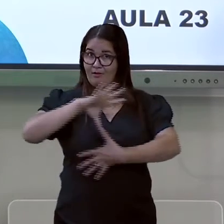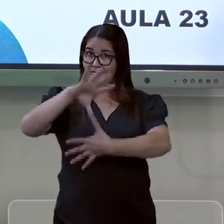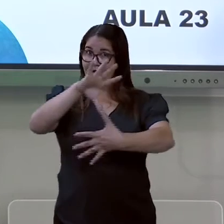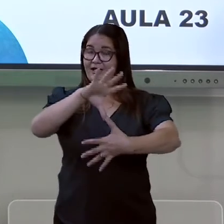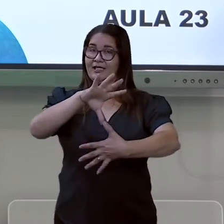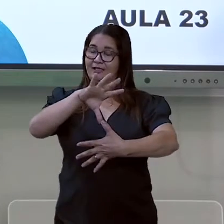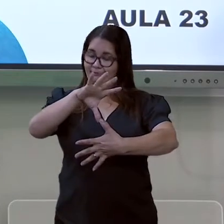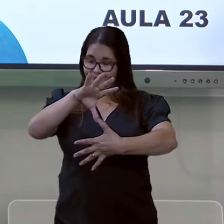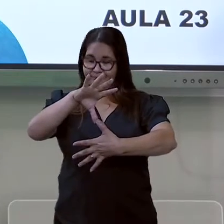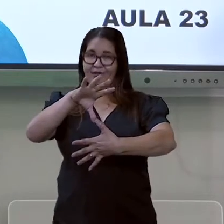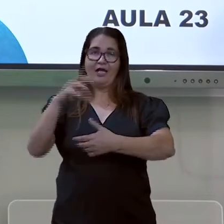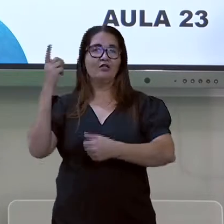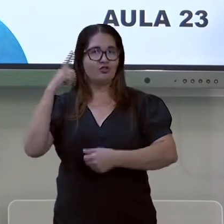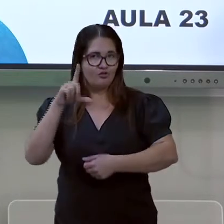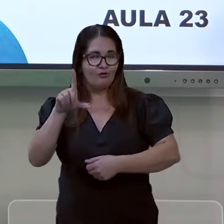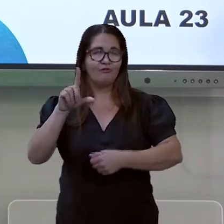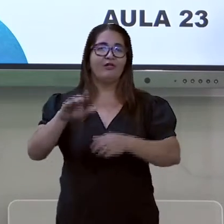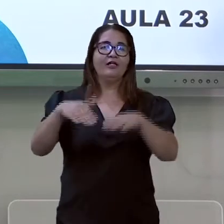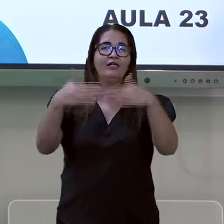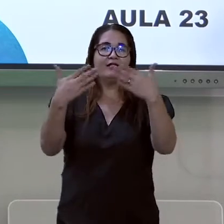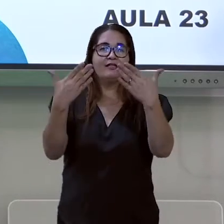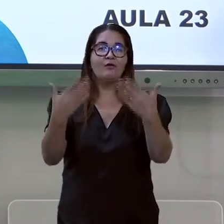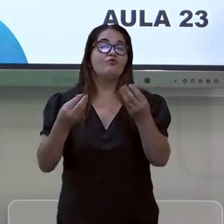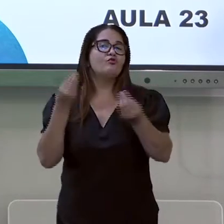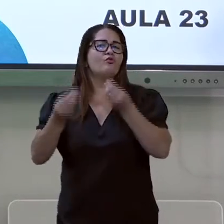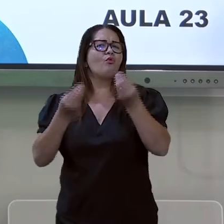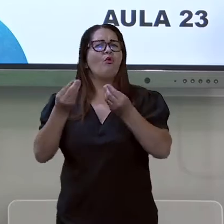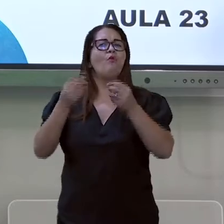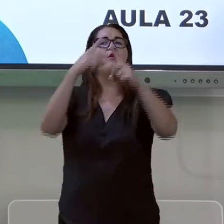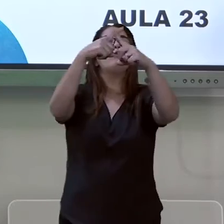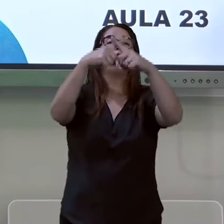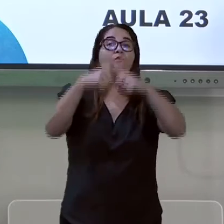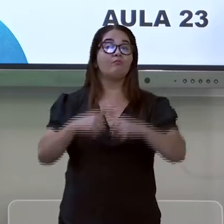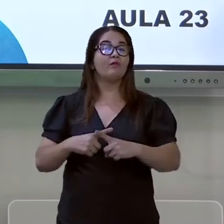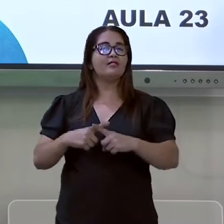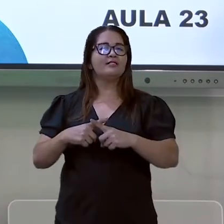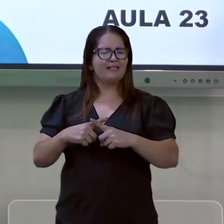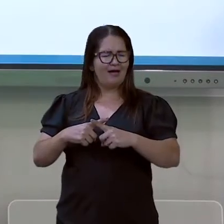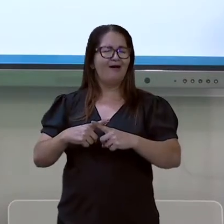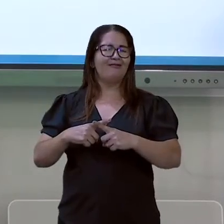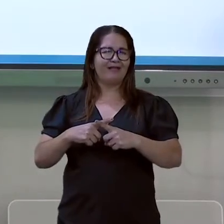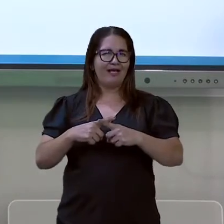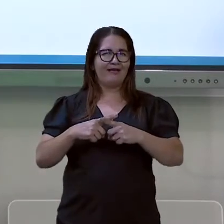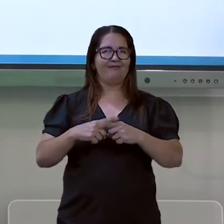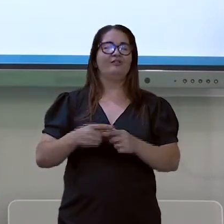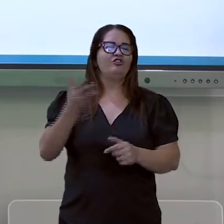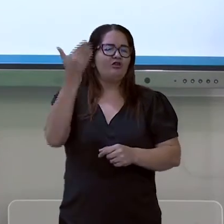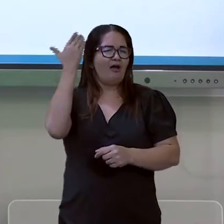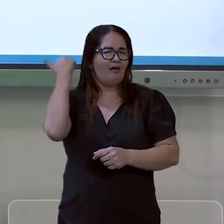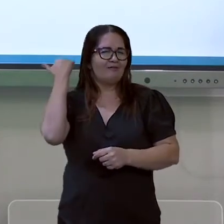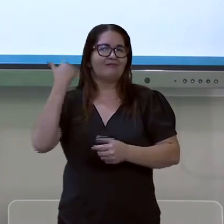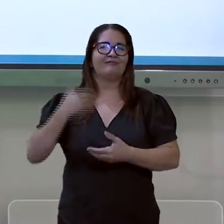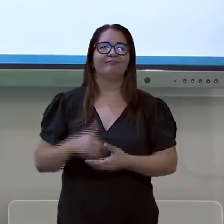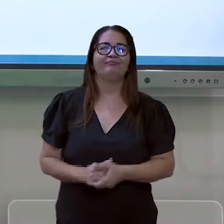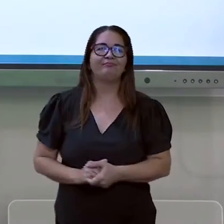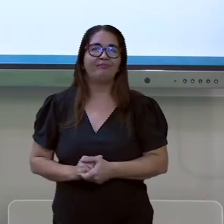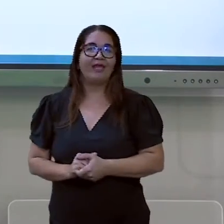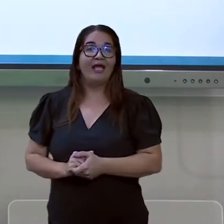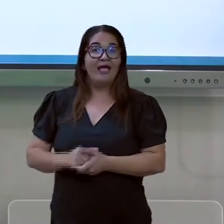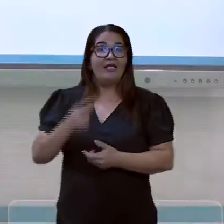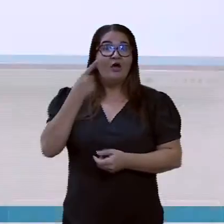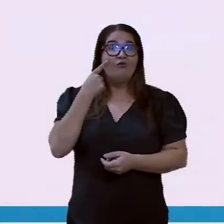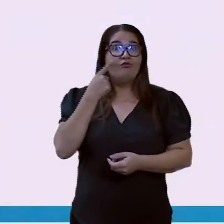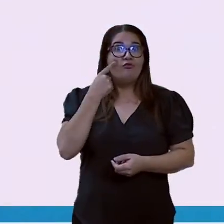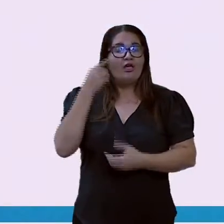sobre essa competição centenária. Vamos lá! Objeto de